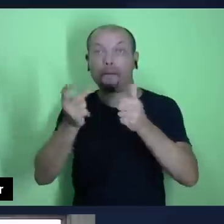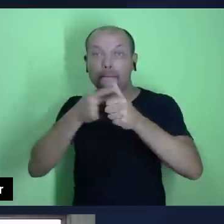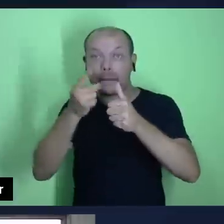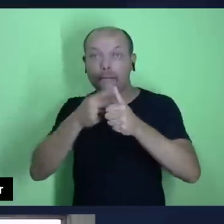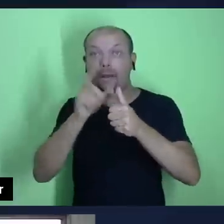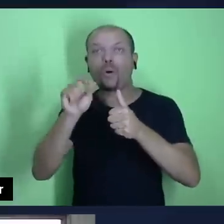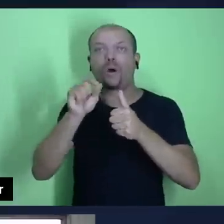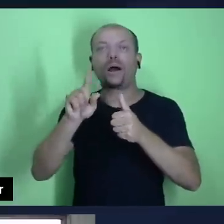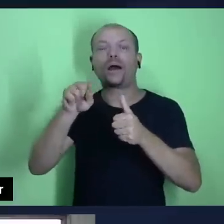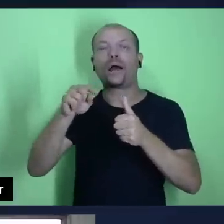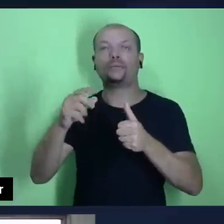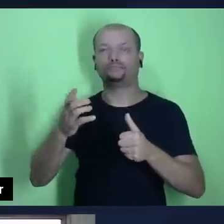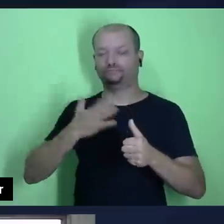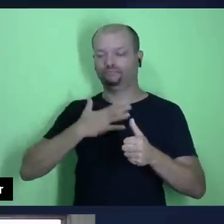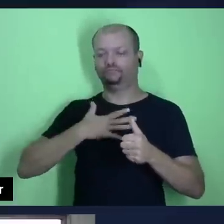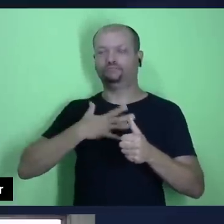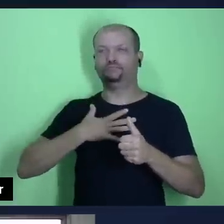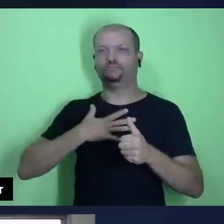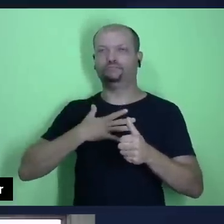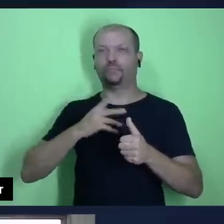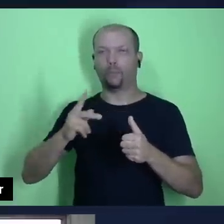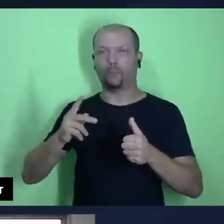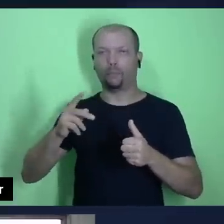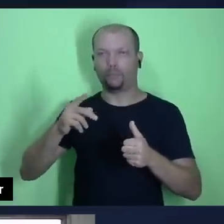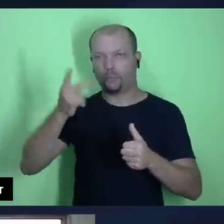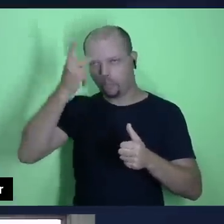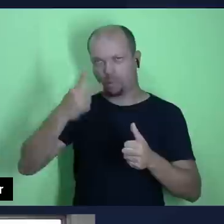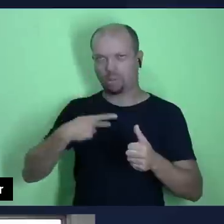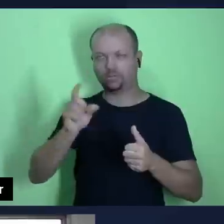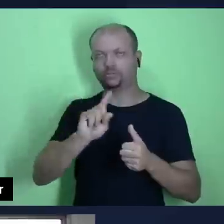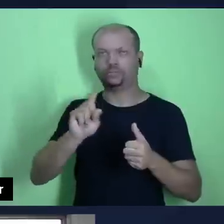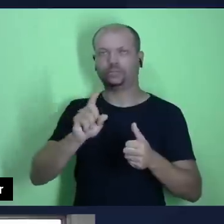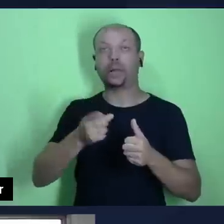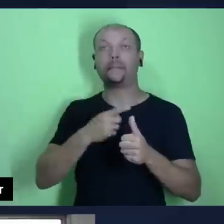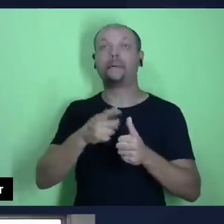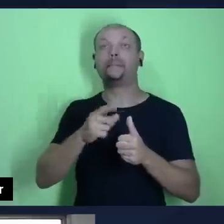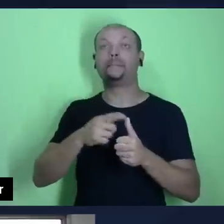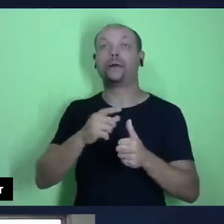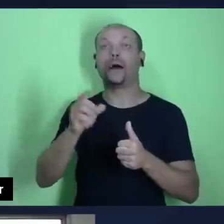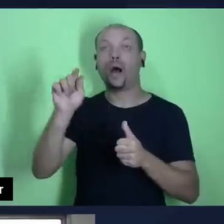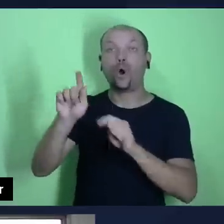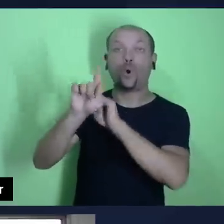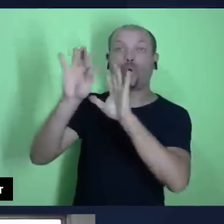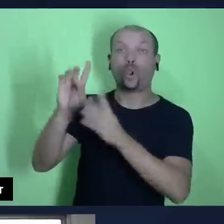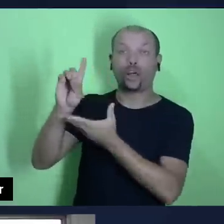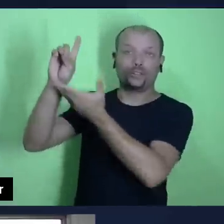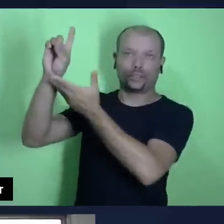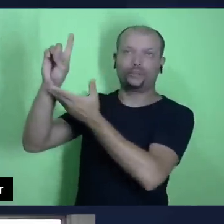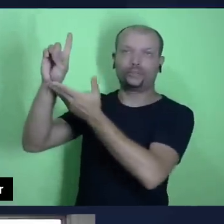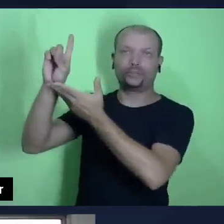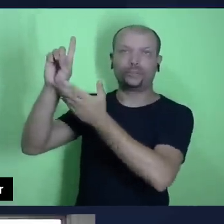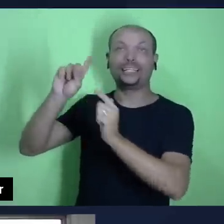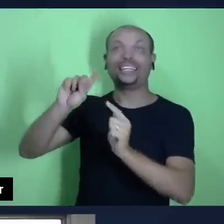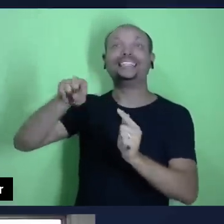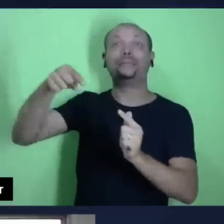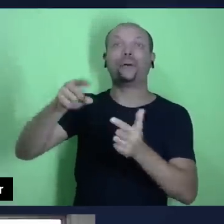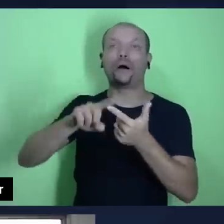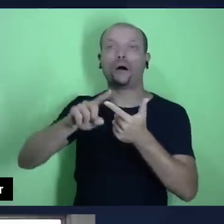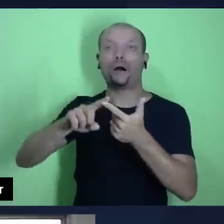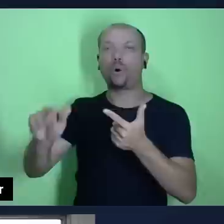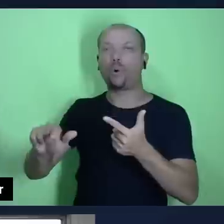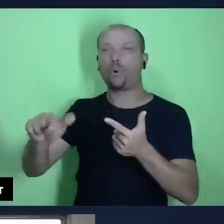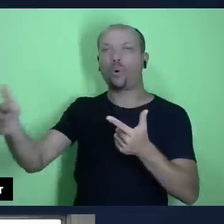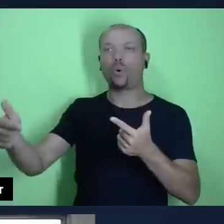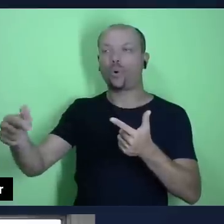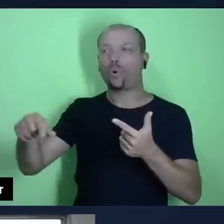não tem que visar o próprio eu. A oração, em primeiro lugar, tem que visar a glória de Deus e depois tem que visar o